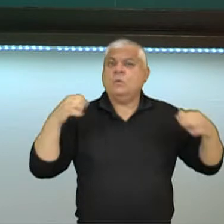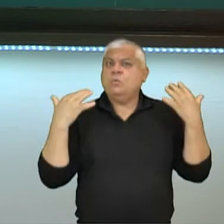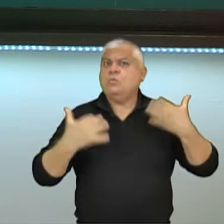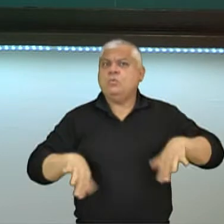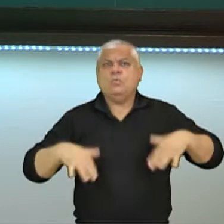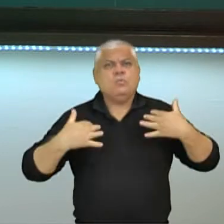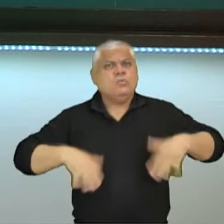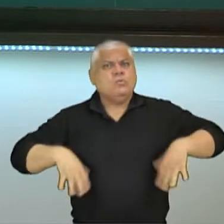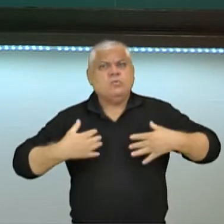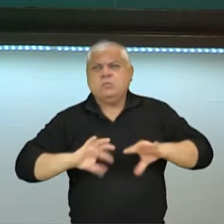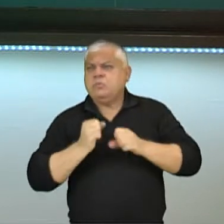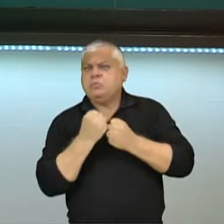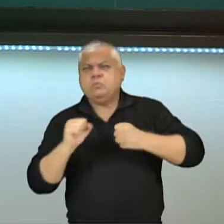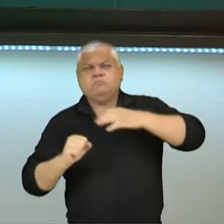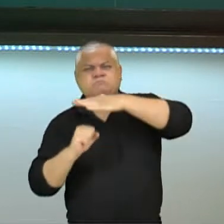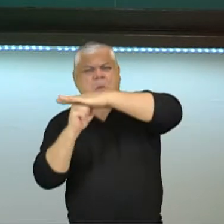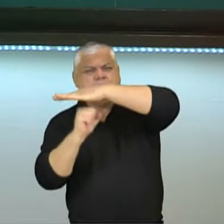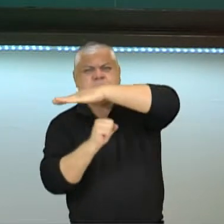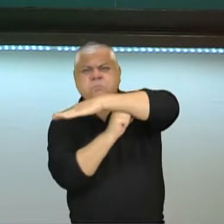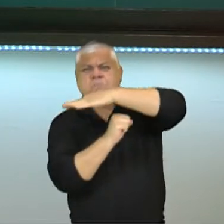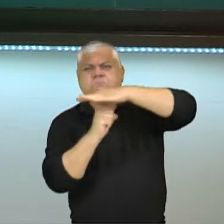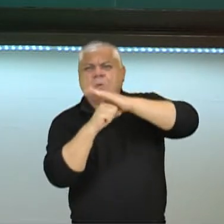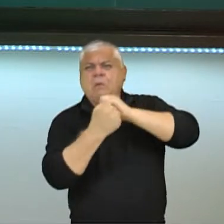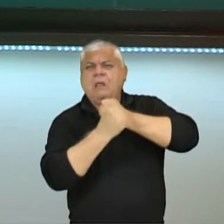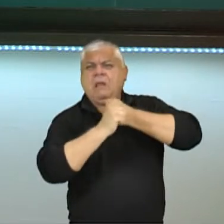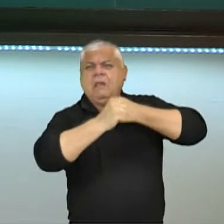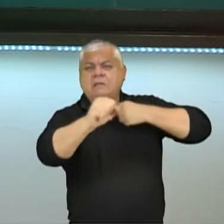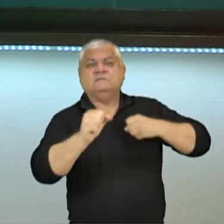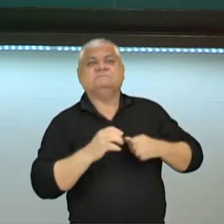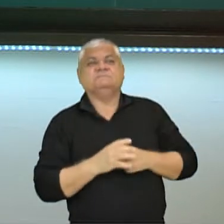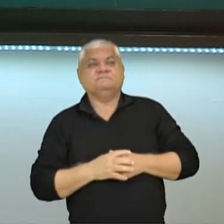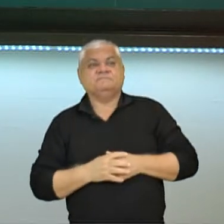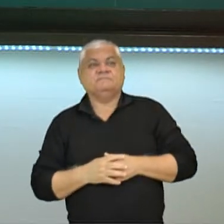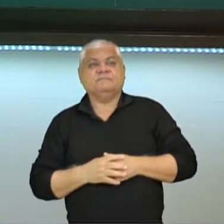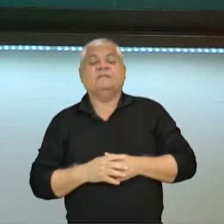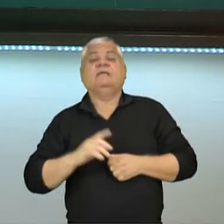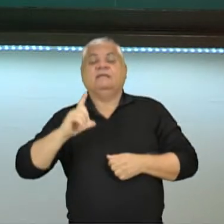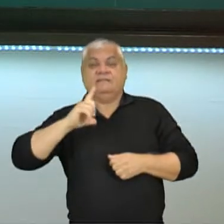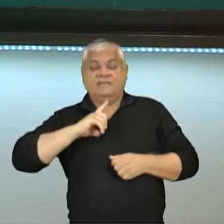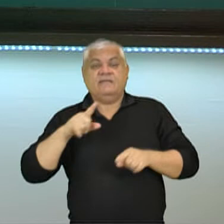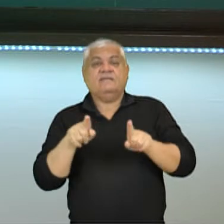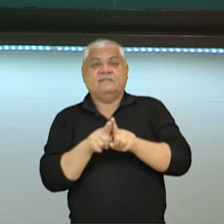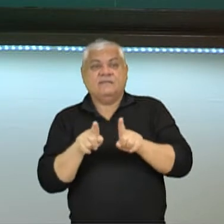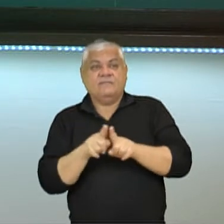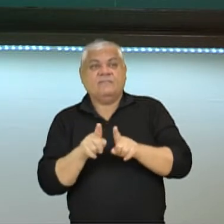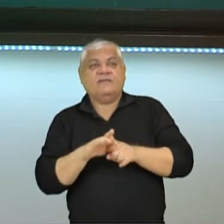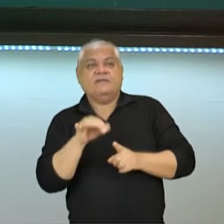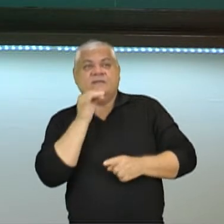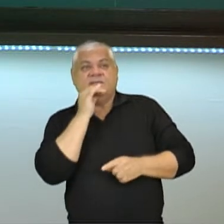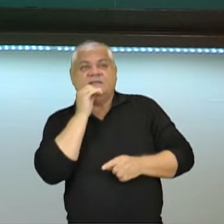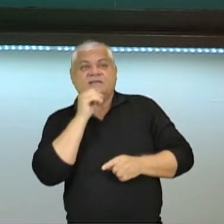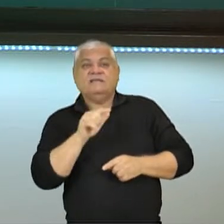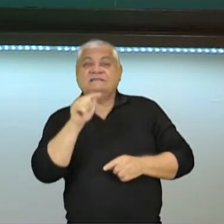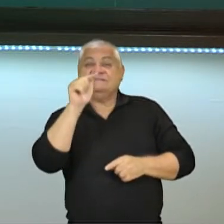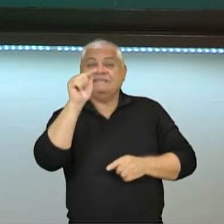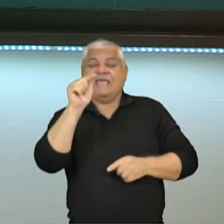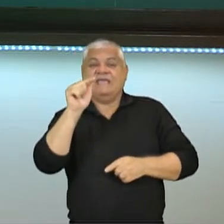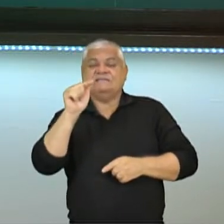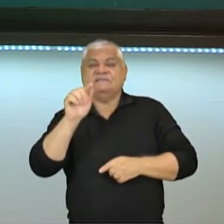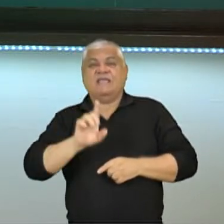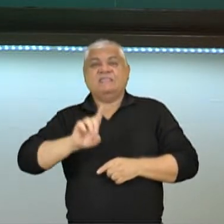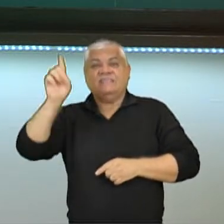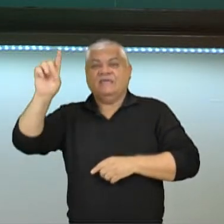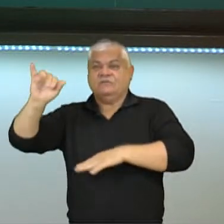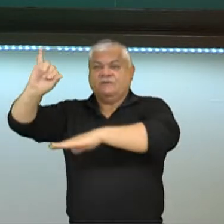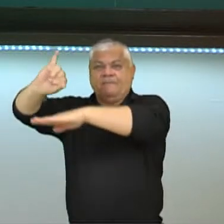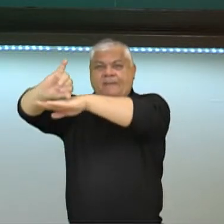muita estrutura, é muito grande e foi uma grande inovação. E mais uma, sete deuses. Ou seja, era um grande templo para aqueles